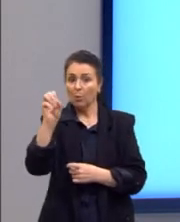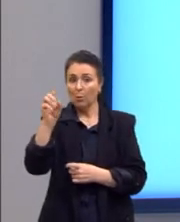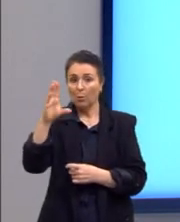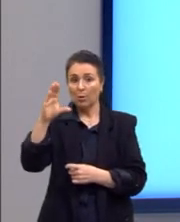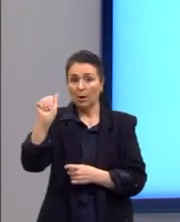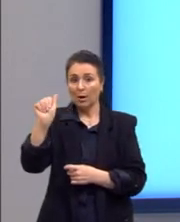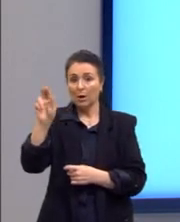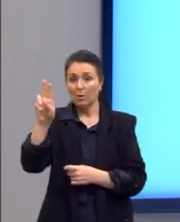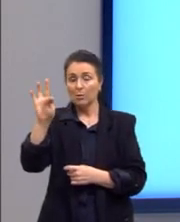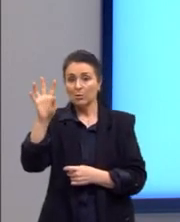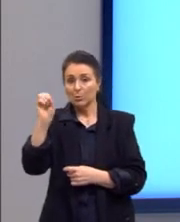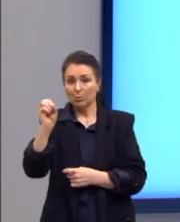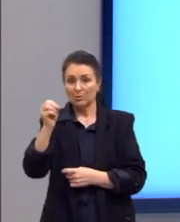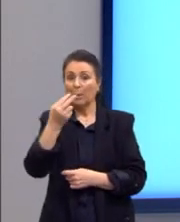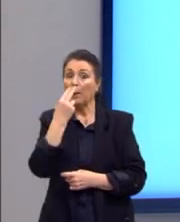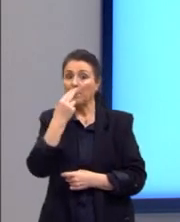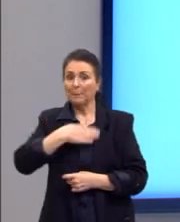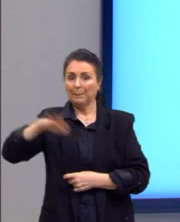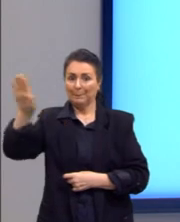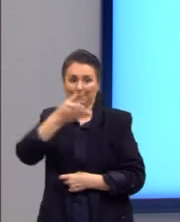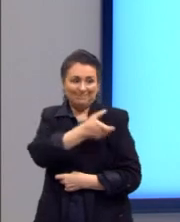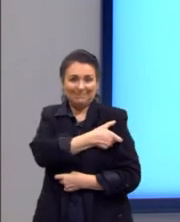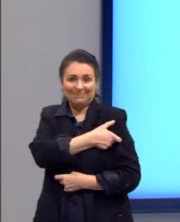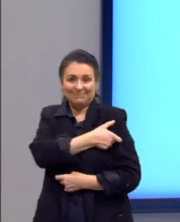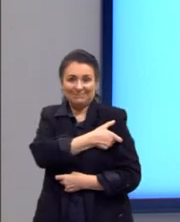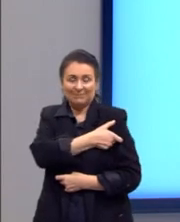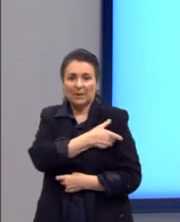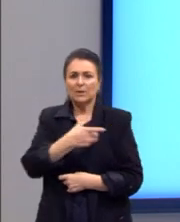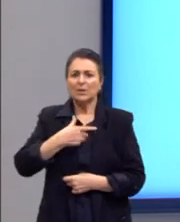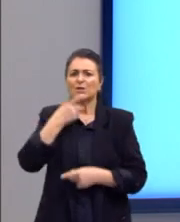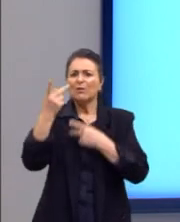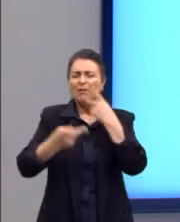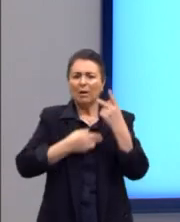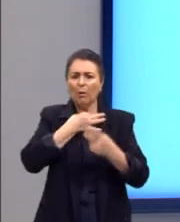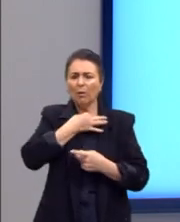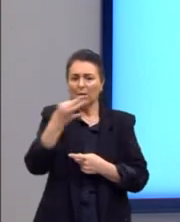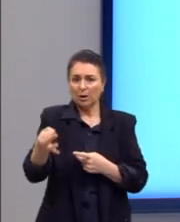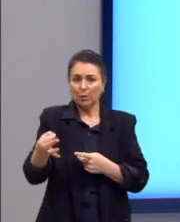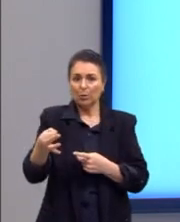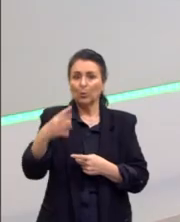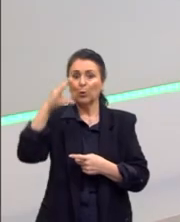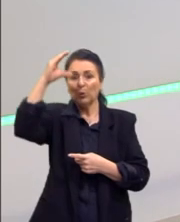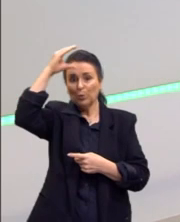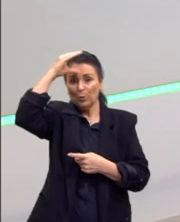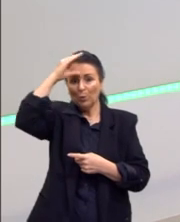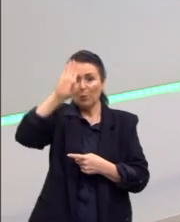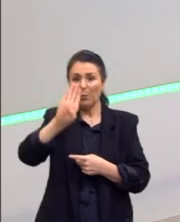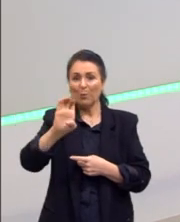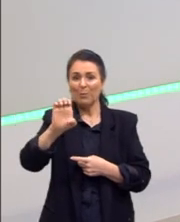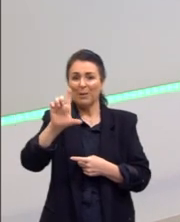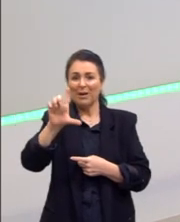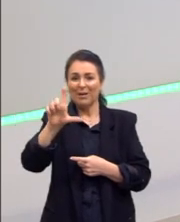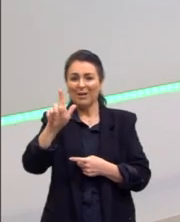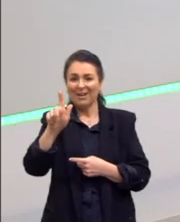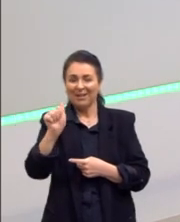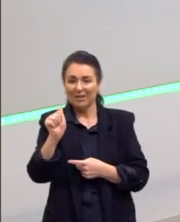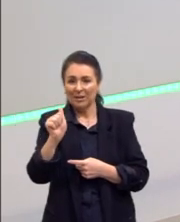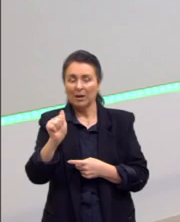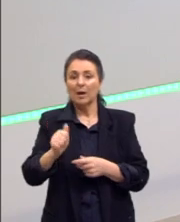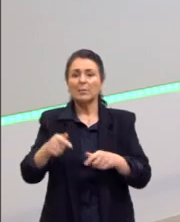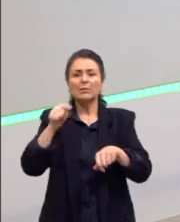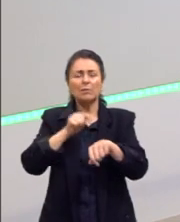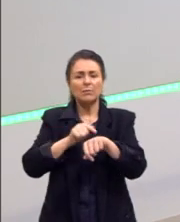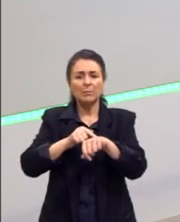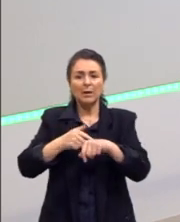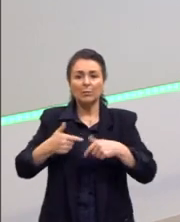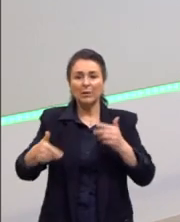Sempre se fala do horror do holocausto. Mas quantas vezes falamos do horror do Congo belga? Mas esse foi um momento na Segunda Guerra Mundial que esse